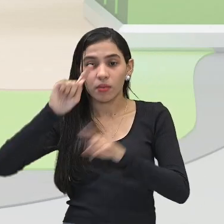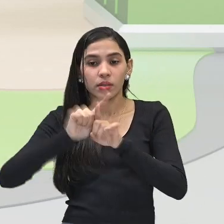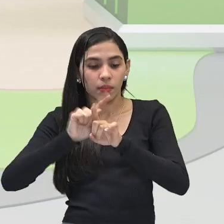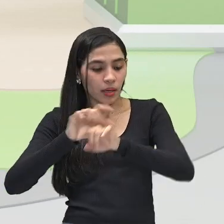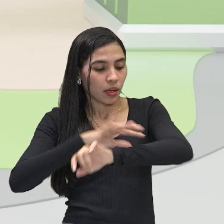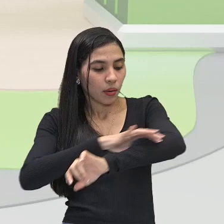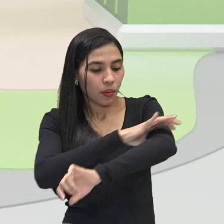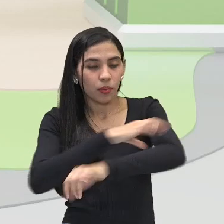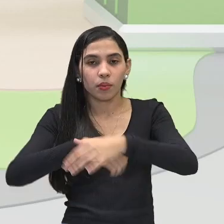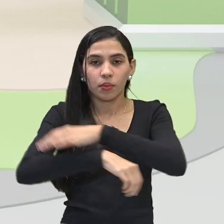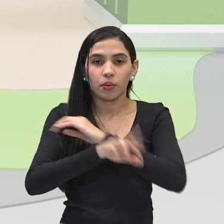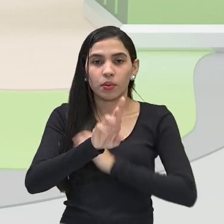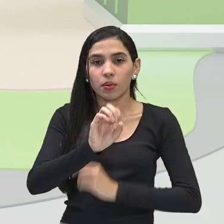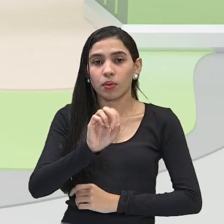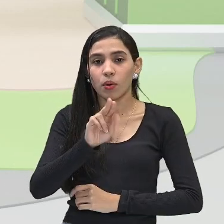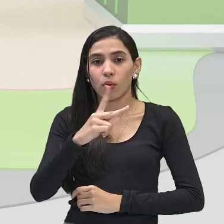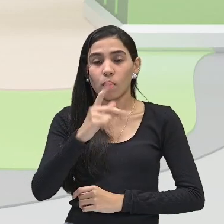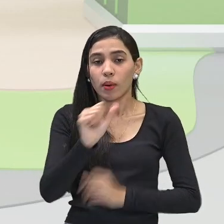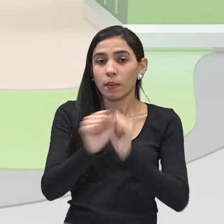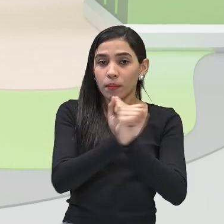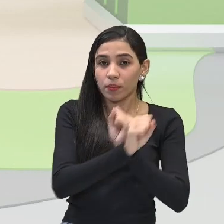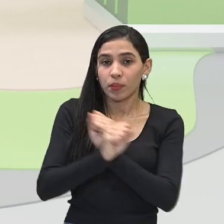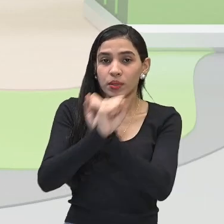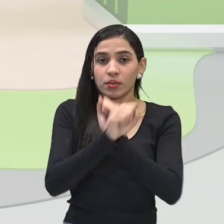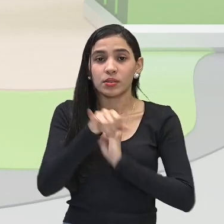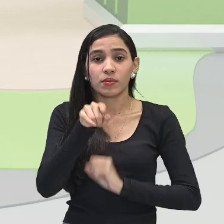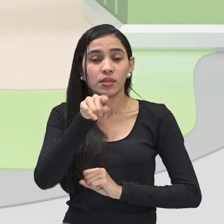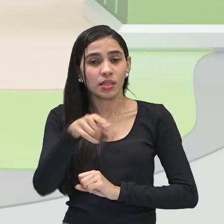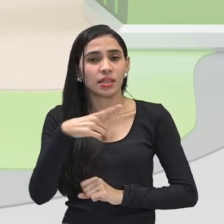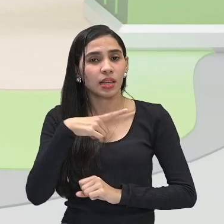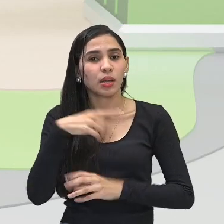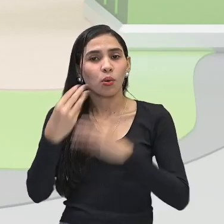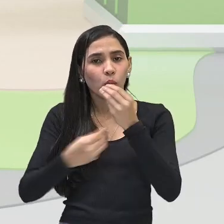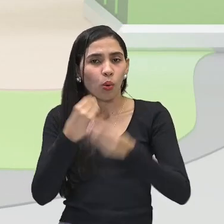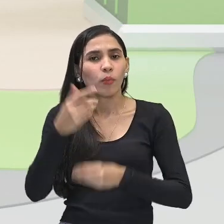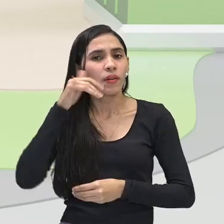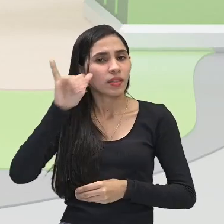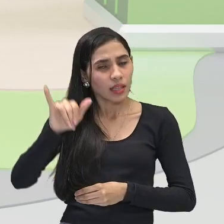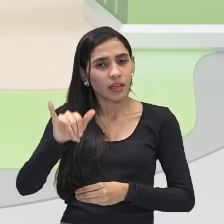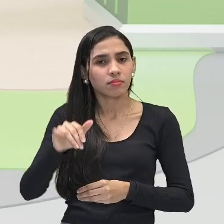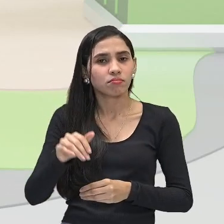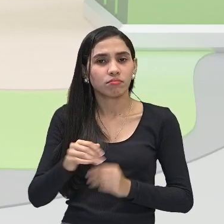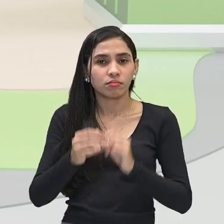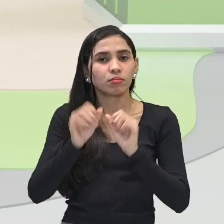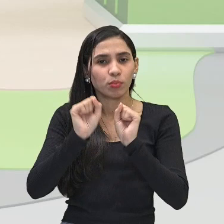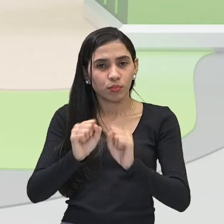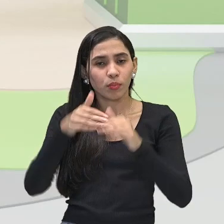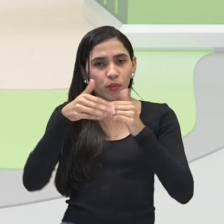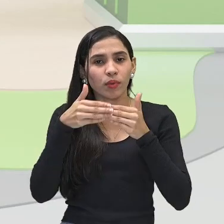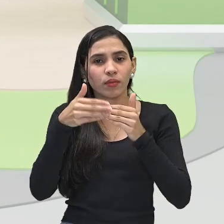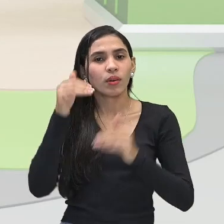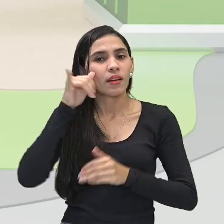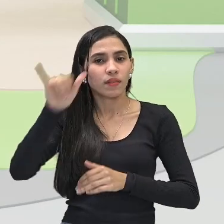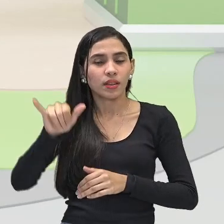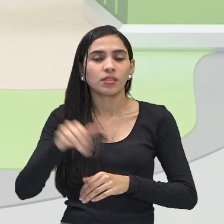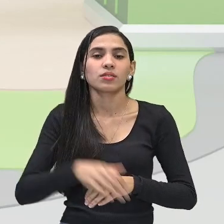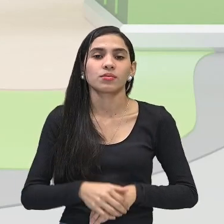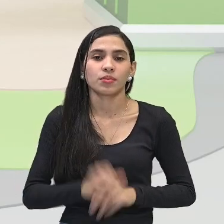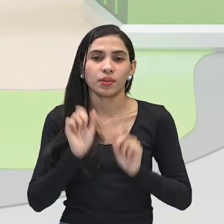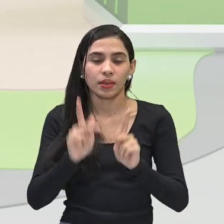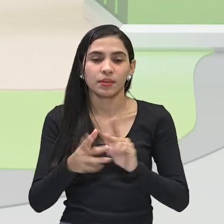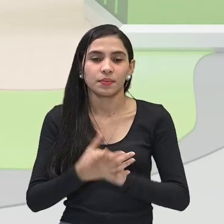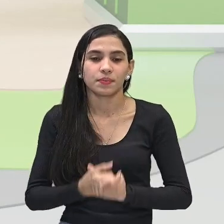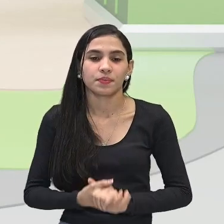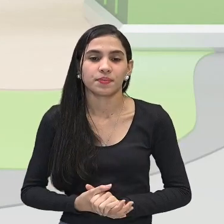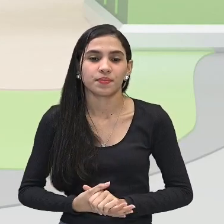de proteção. E se você tem condições de evitar, evite entre 10 horas e 16 horas da tarde,